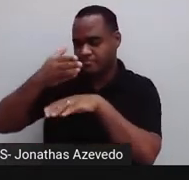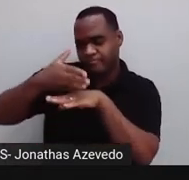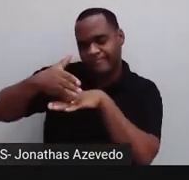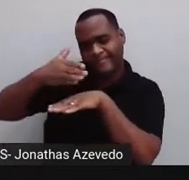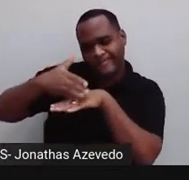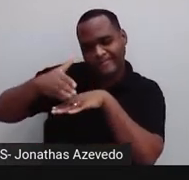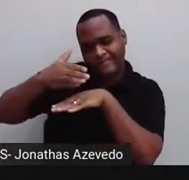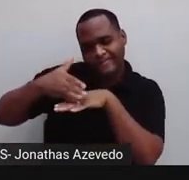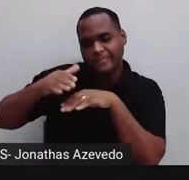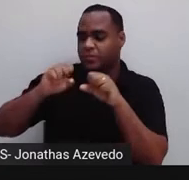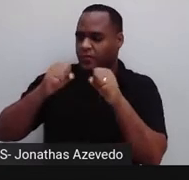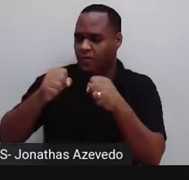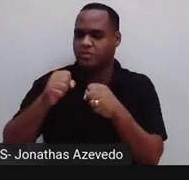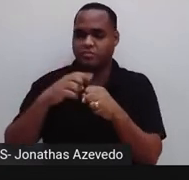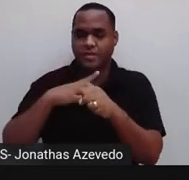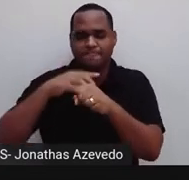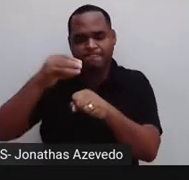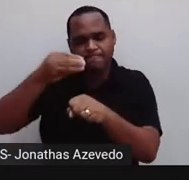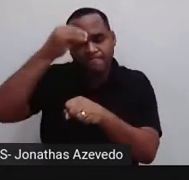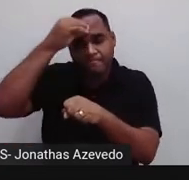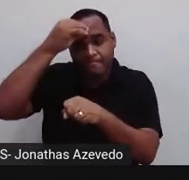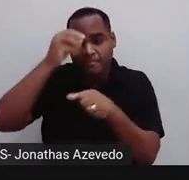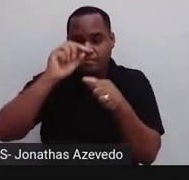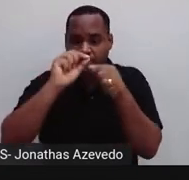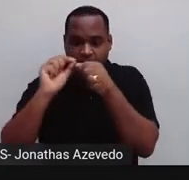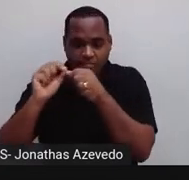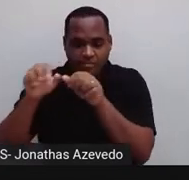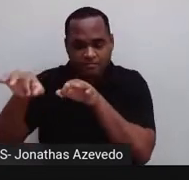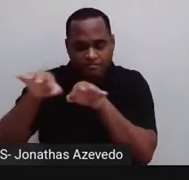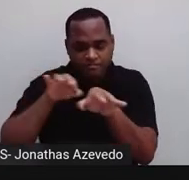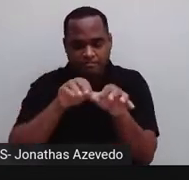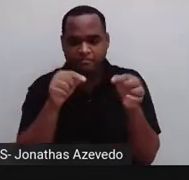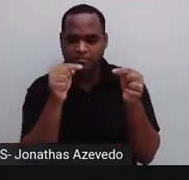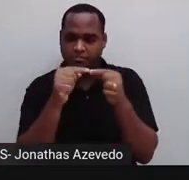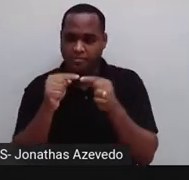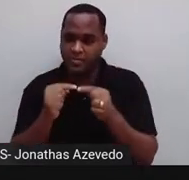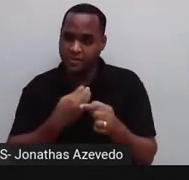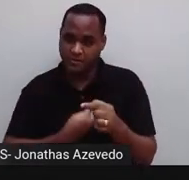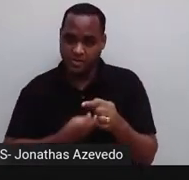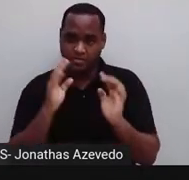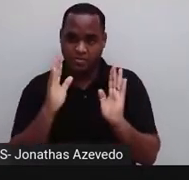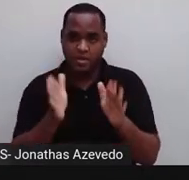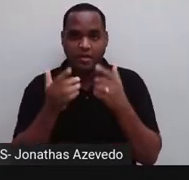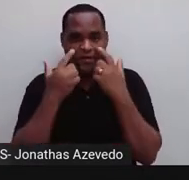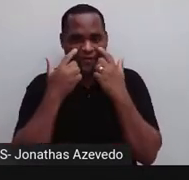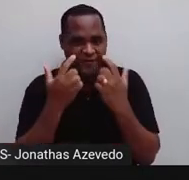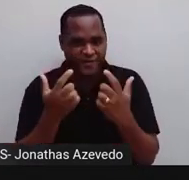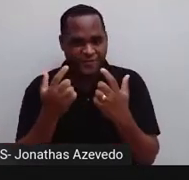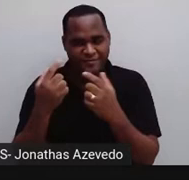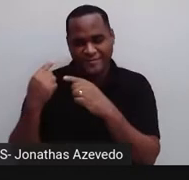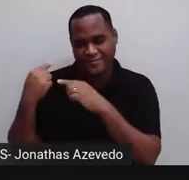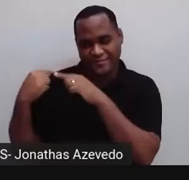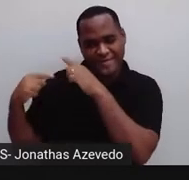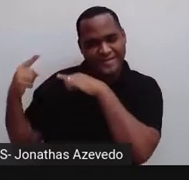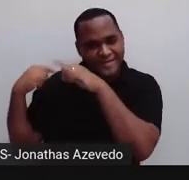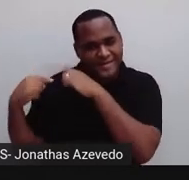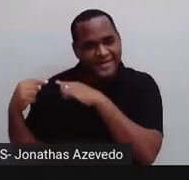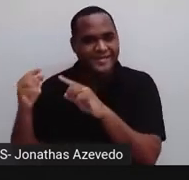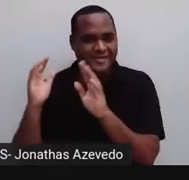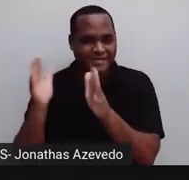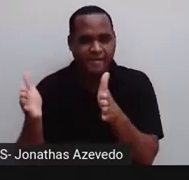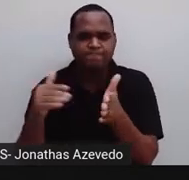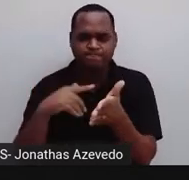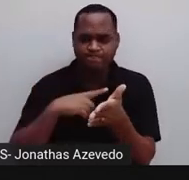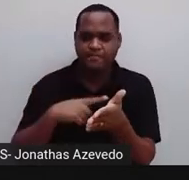colocar em prática, de fazer alguma coisa que a gente já tinha visto em uma aula anterior, tá bom?